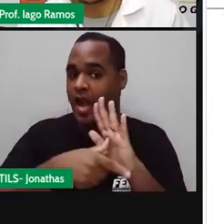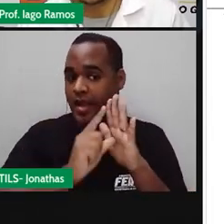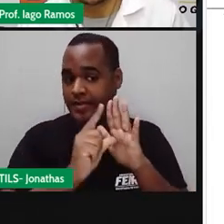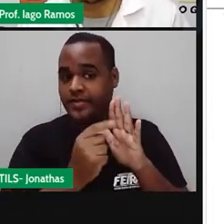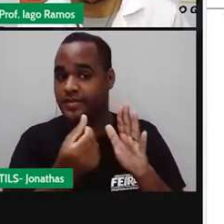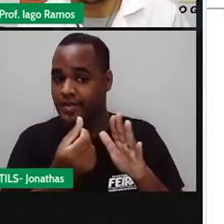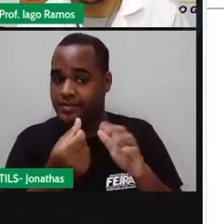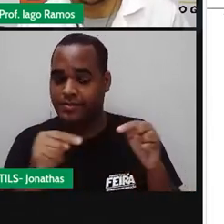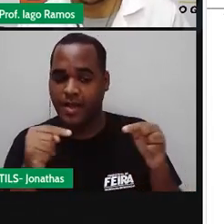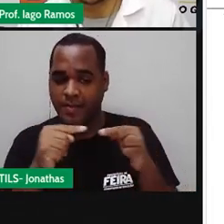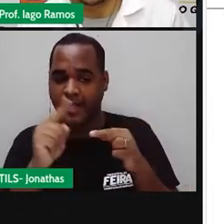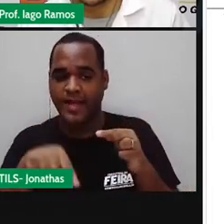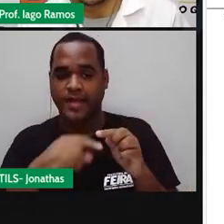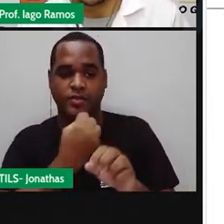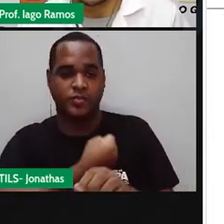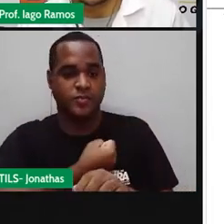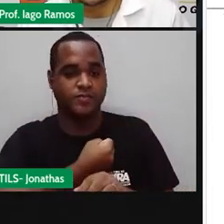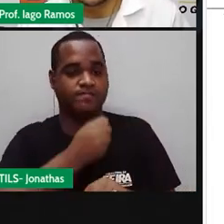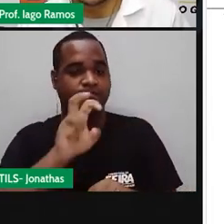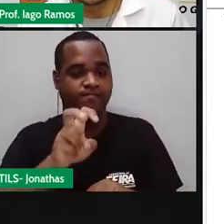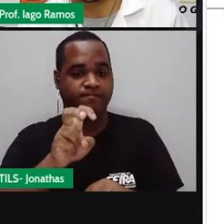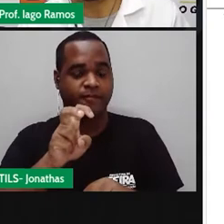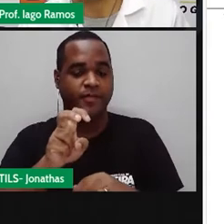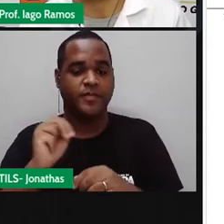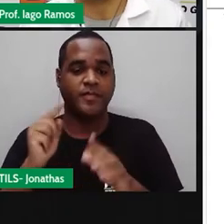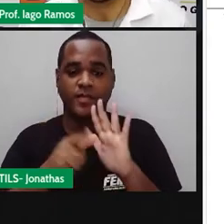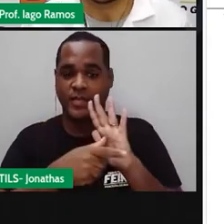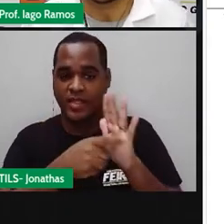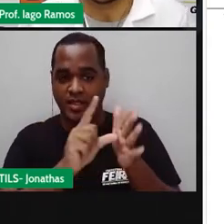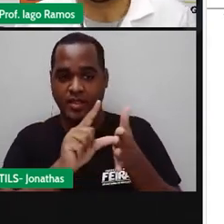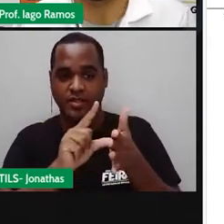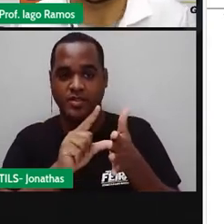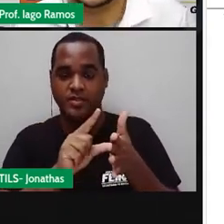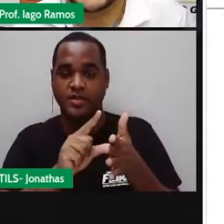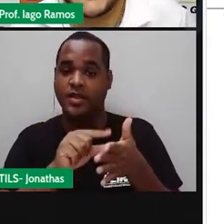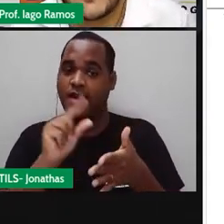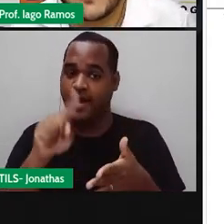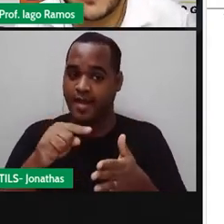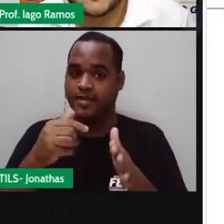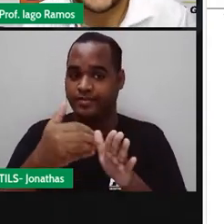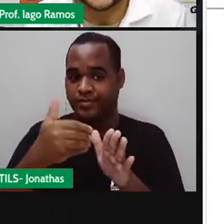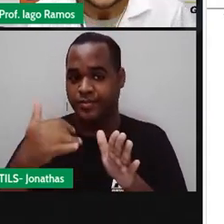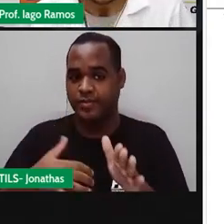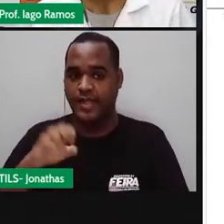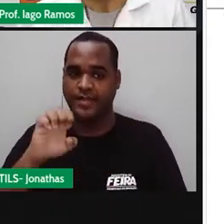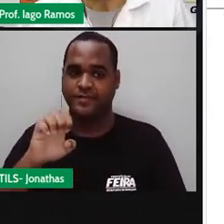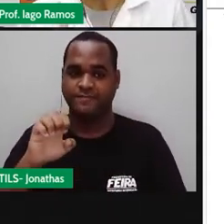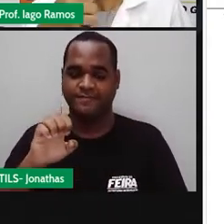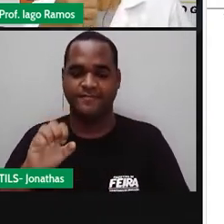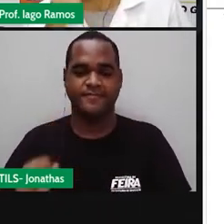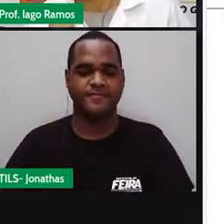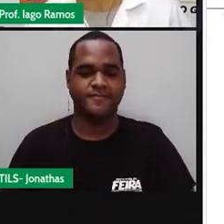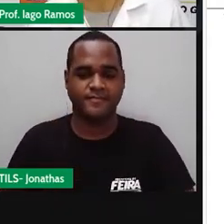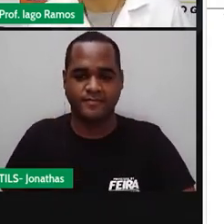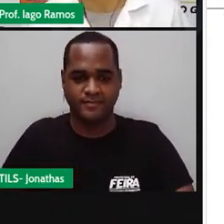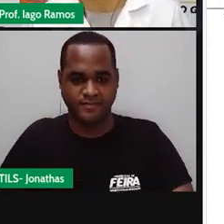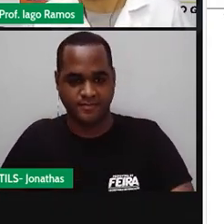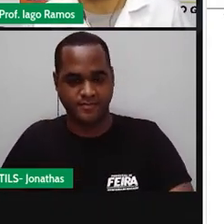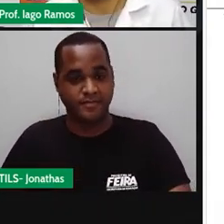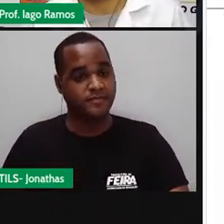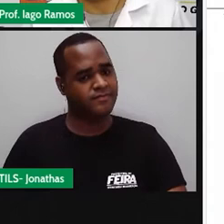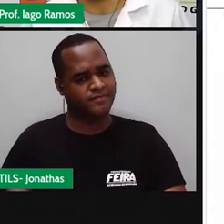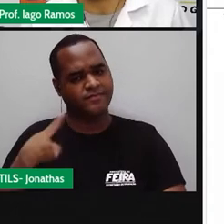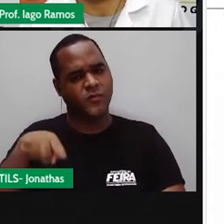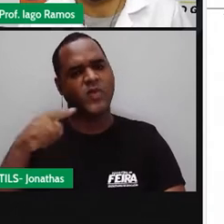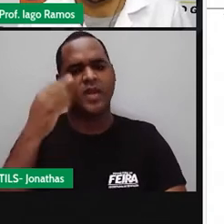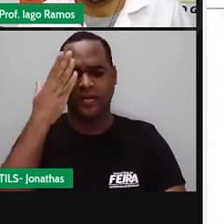do seis. É o número cinco. O antecessor fica à esquerda. Mas isso eu sei que você